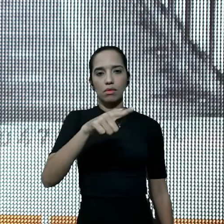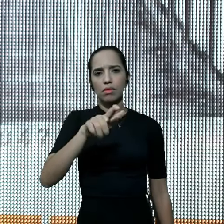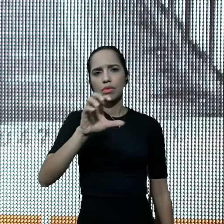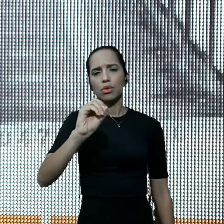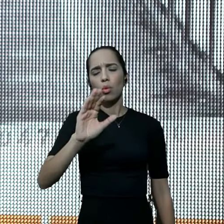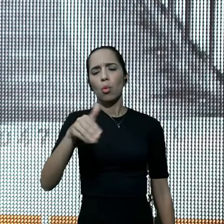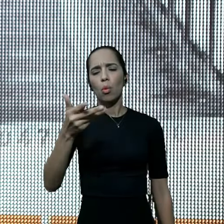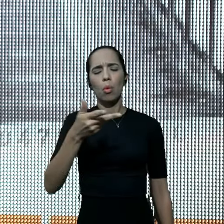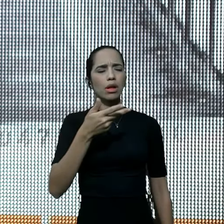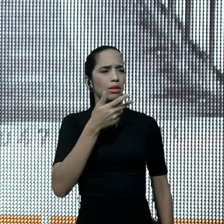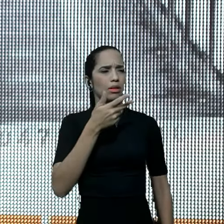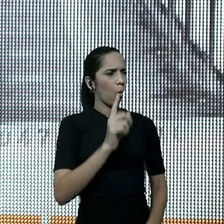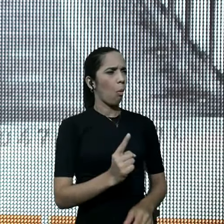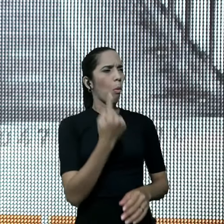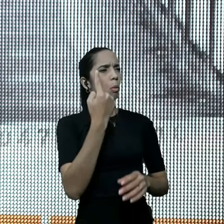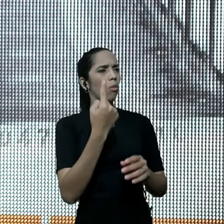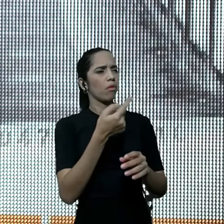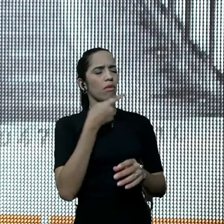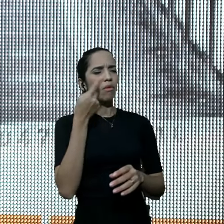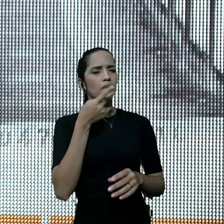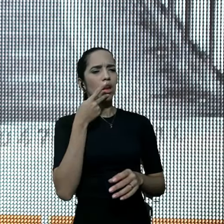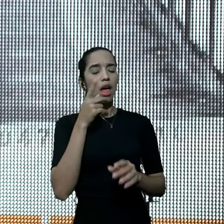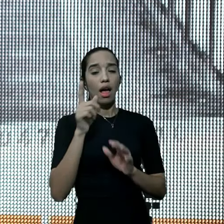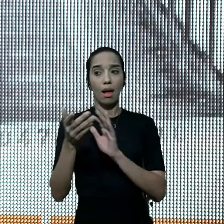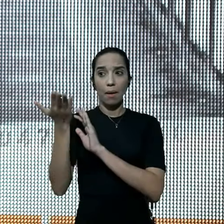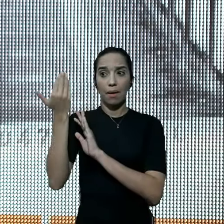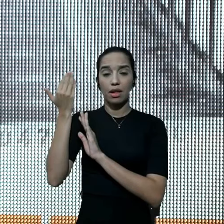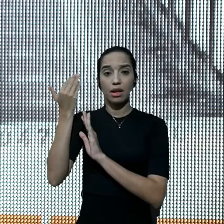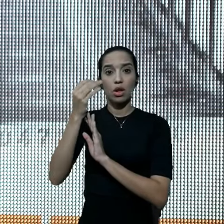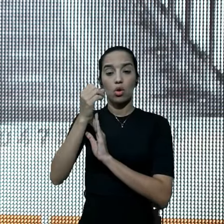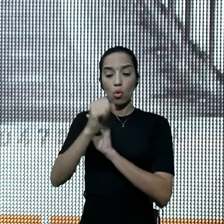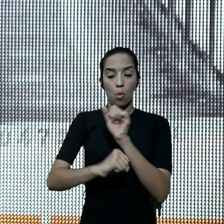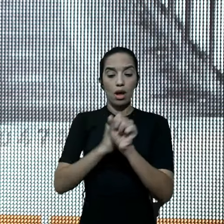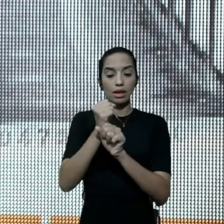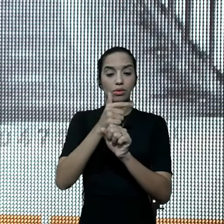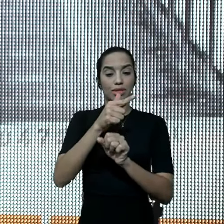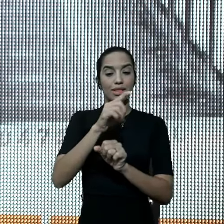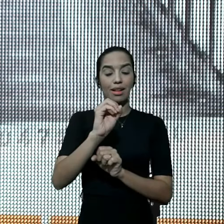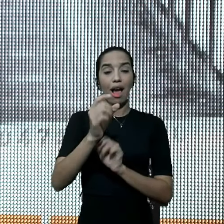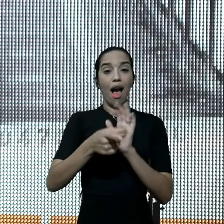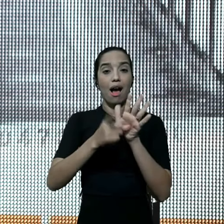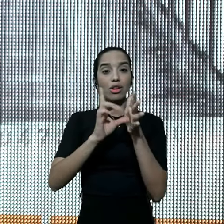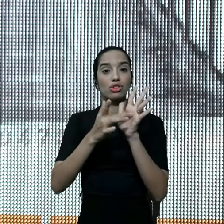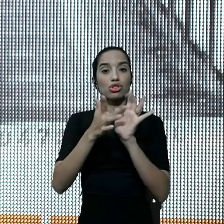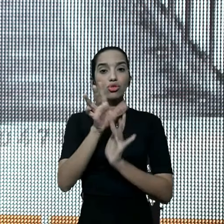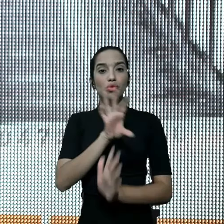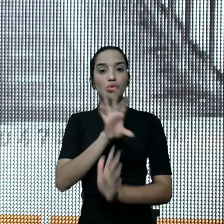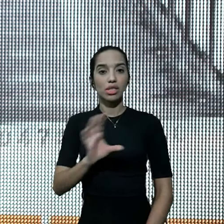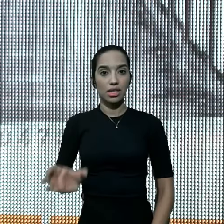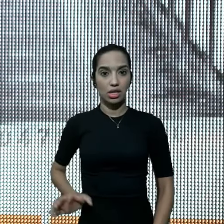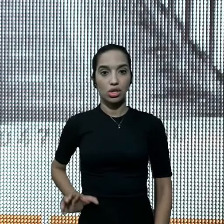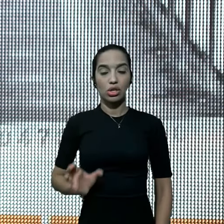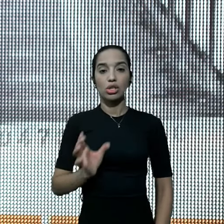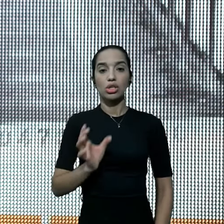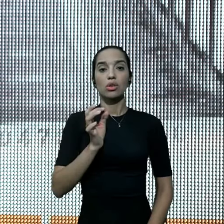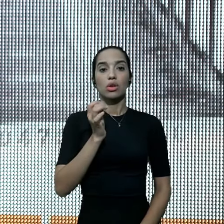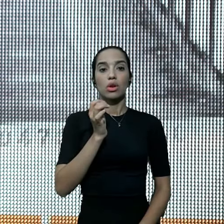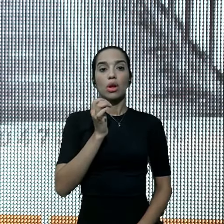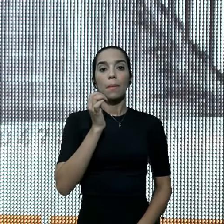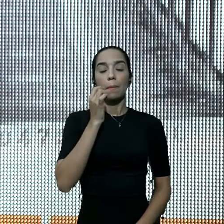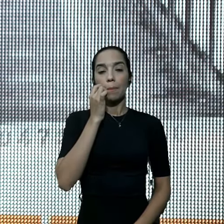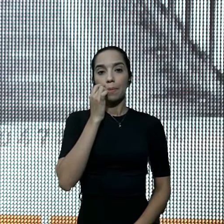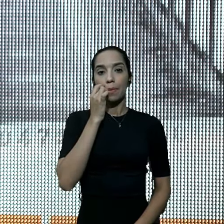70, depois de Cristo, ali em Antioquia, quando os apóstolos estavam implantando a segunda igreja, depois de